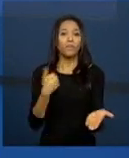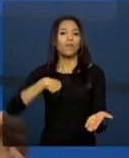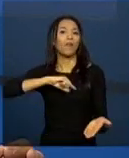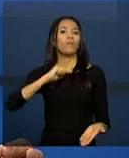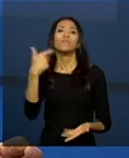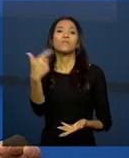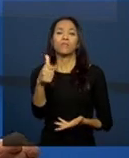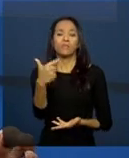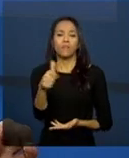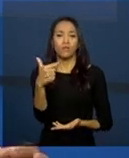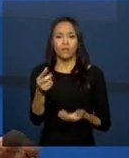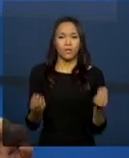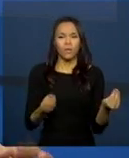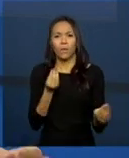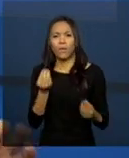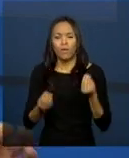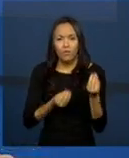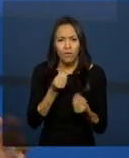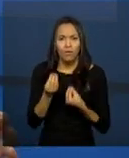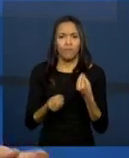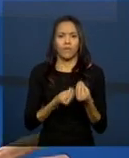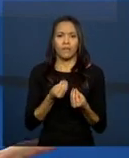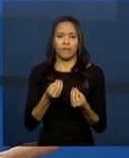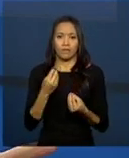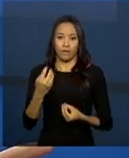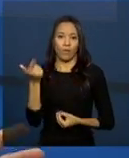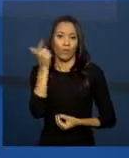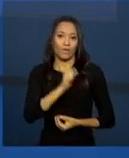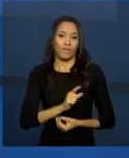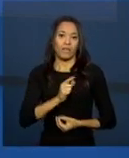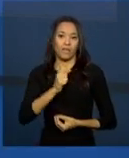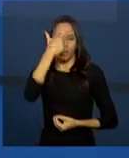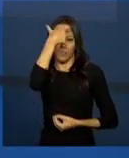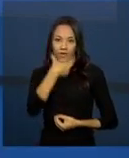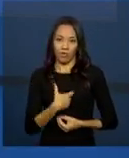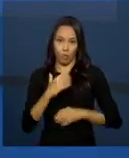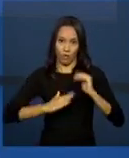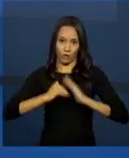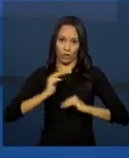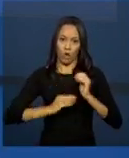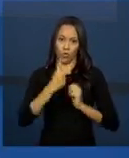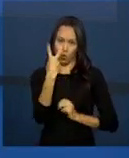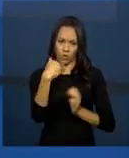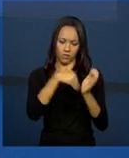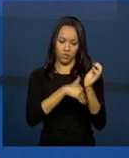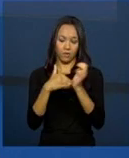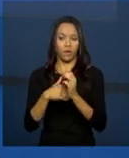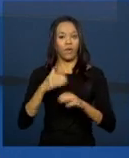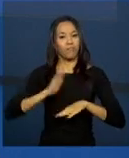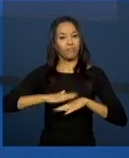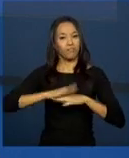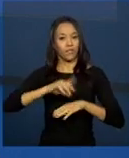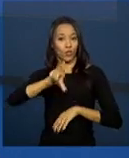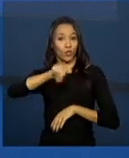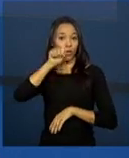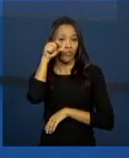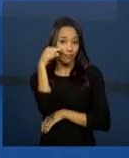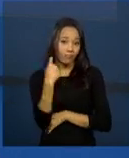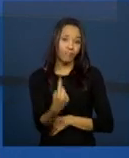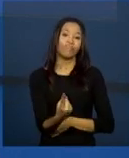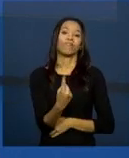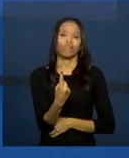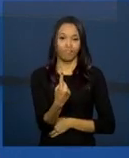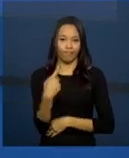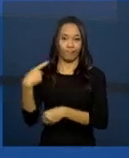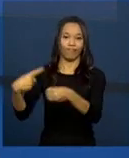como fazer que ele tenha senha em dois municípios. Ele terá que optar por ter a senha apenas de um dos